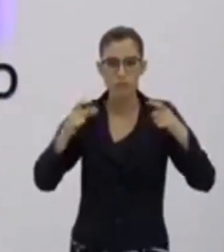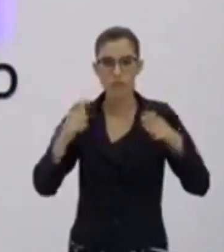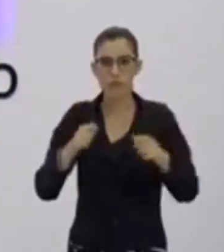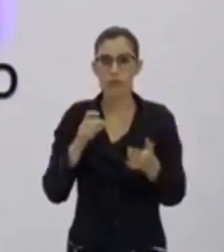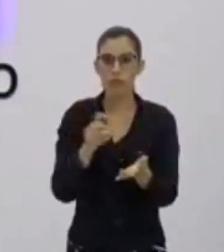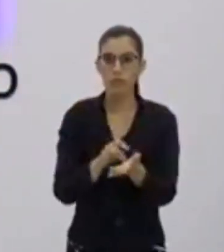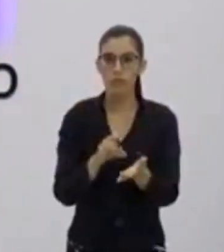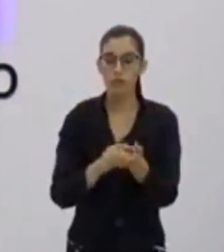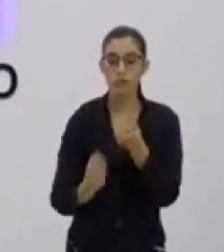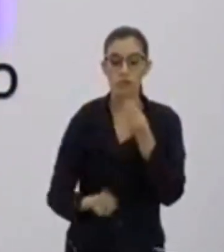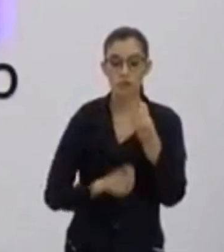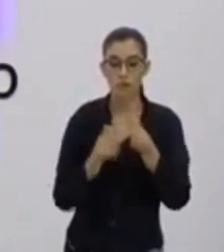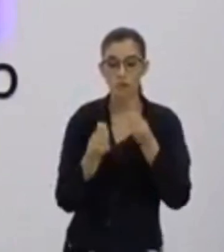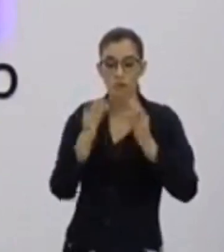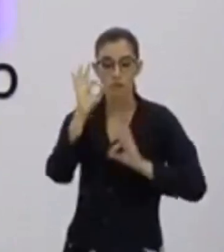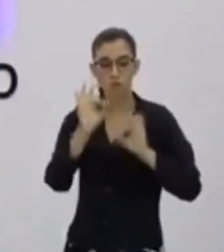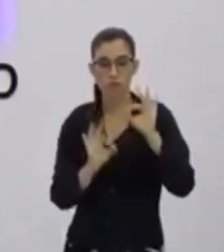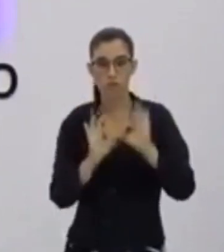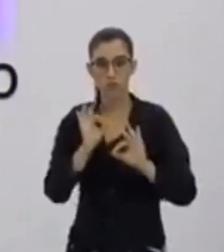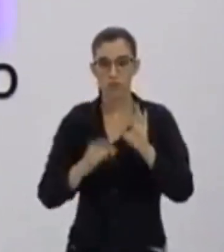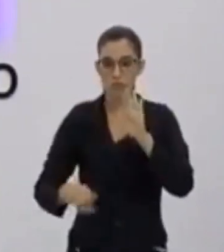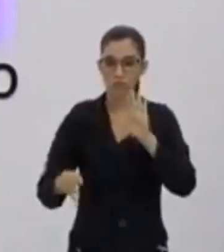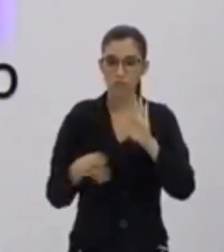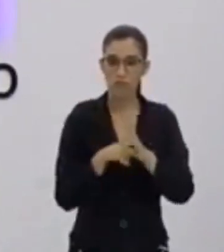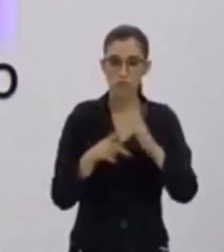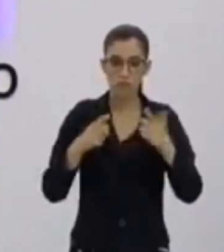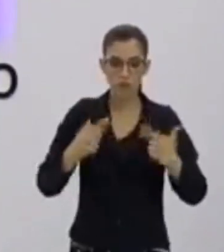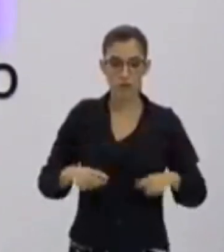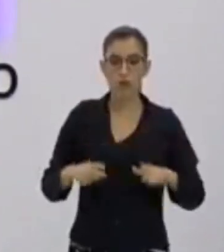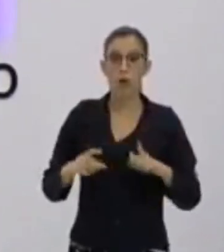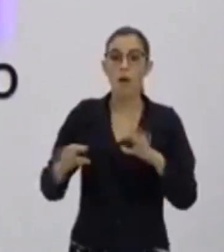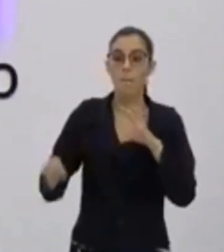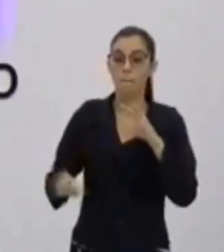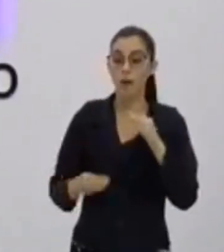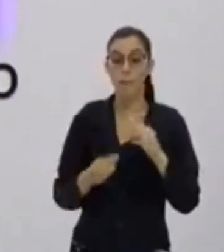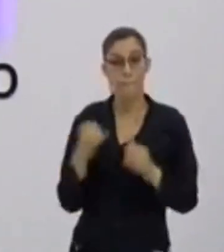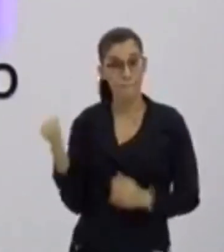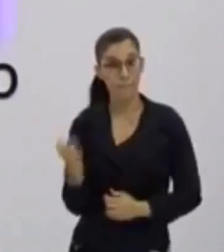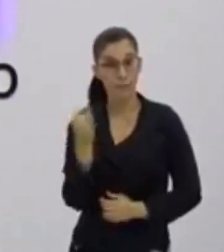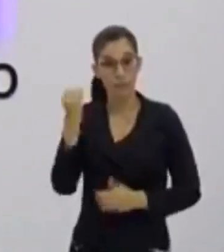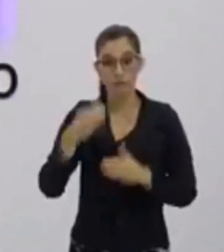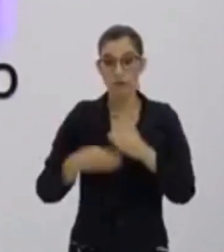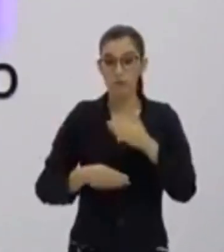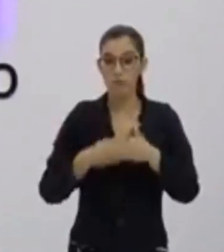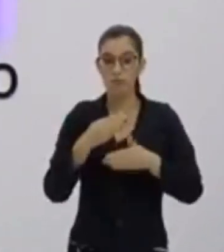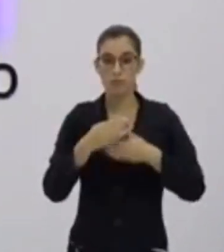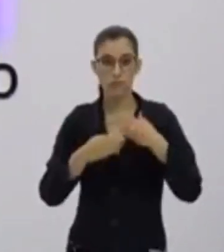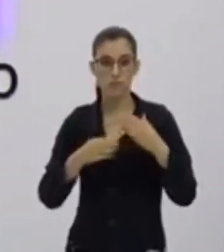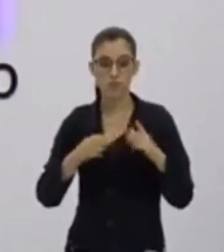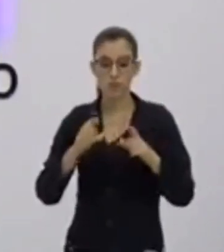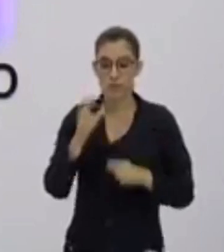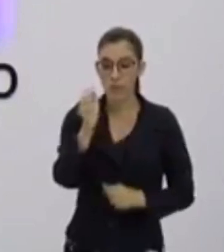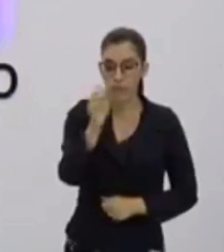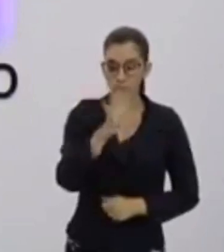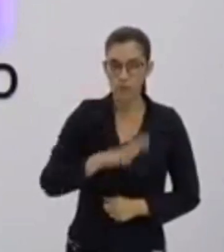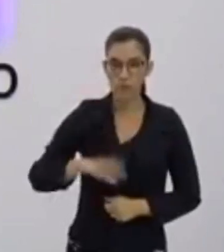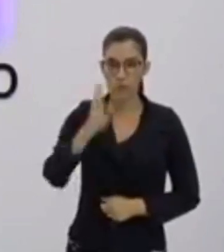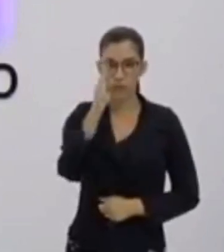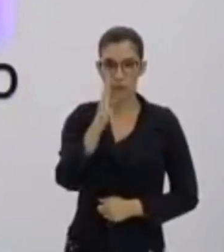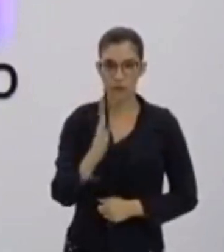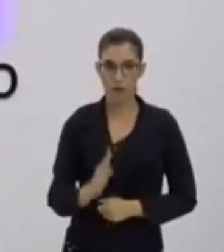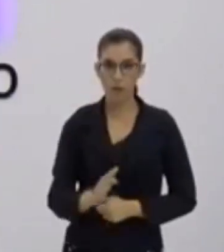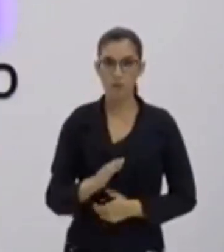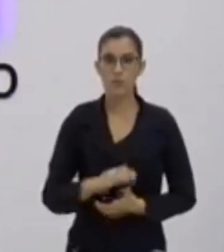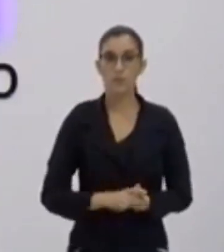organizar no seu lugar, é interessante você produzir um mapa e essa produção se dá através da cartografia social, que a gente vai